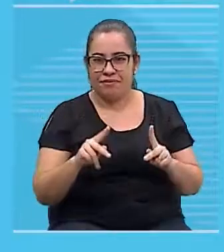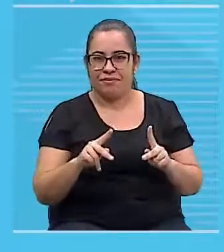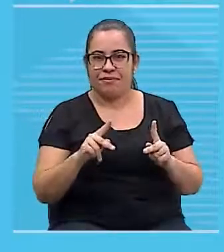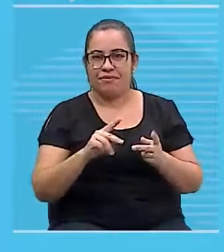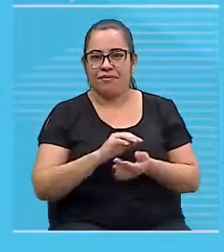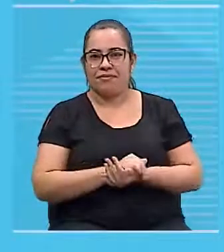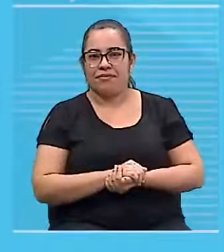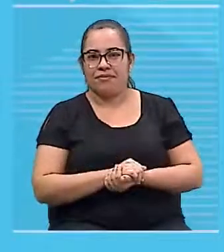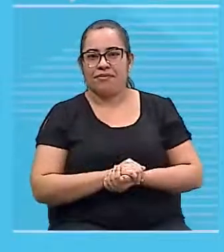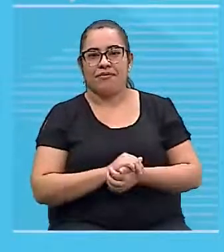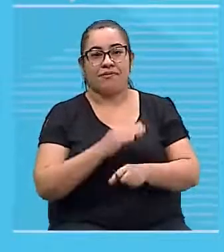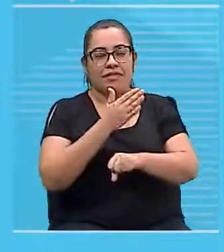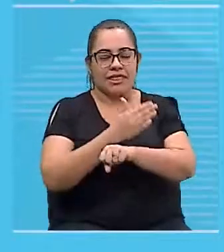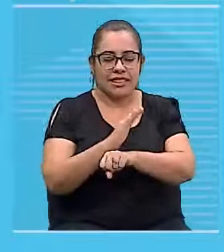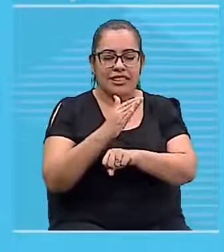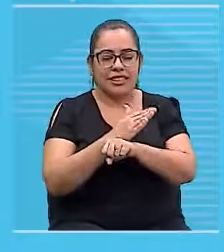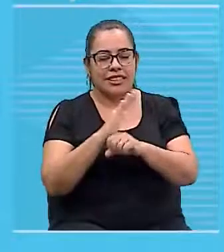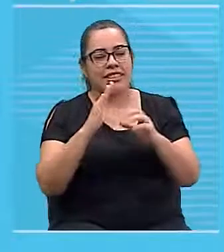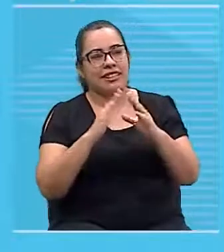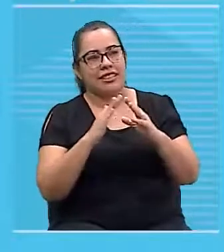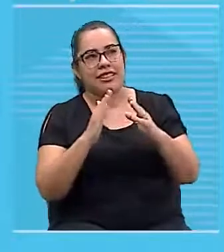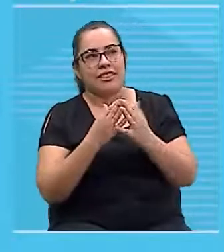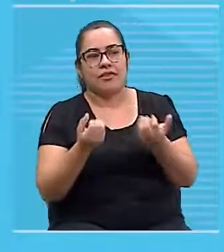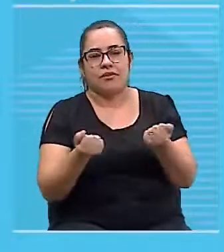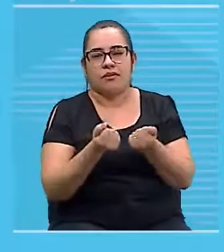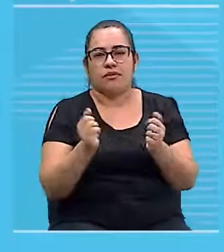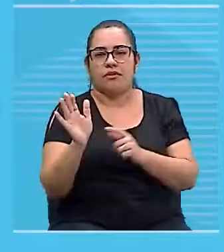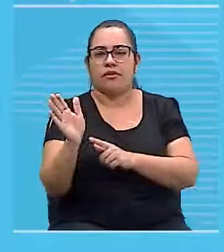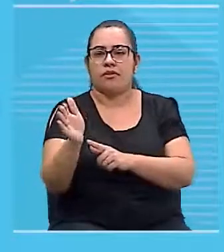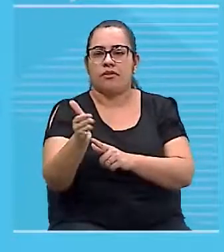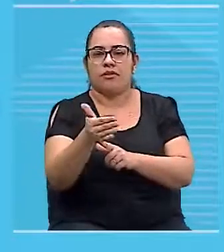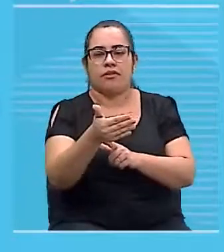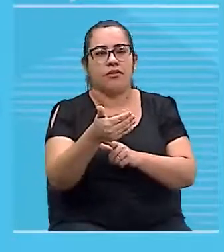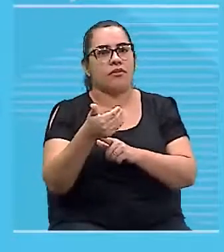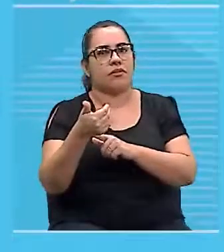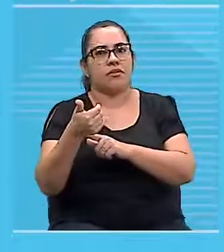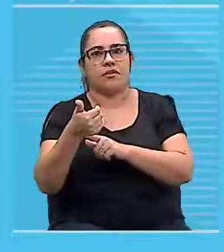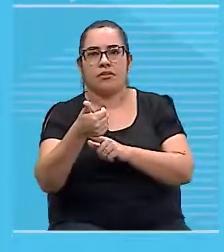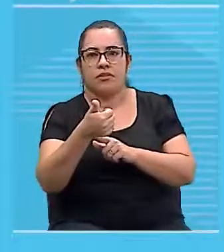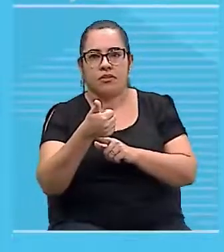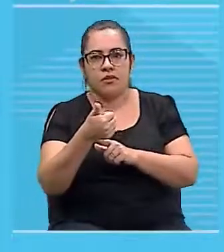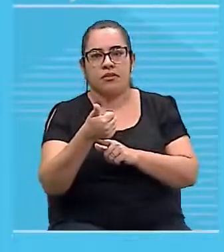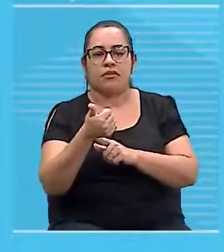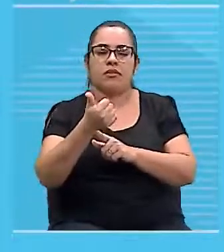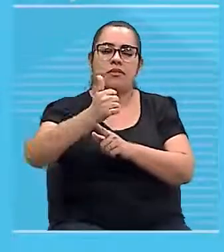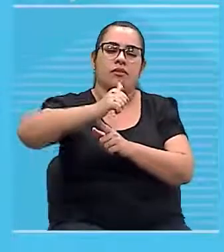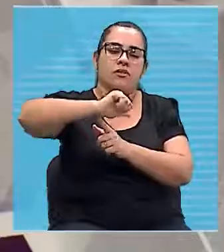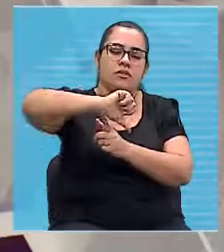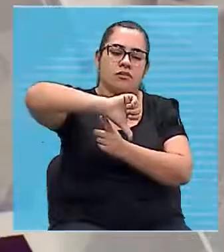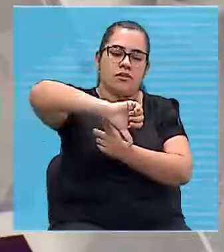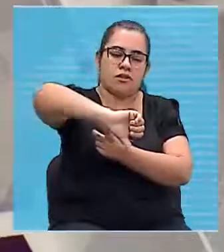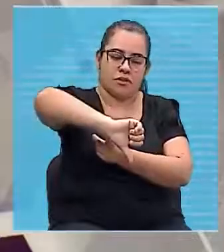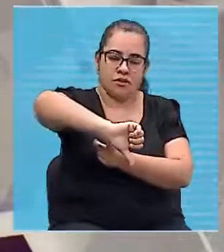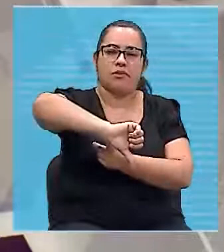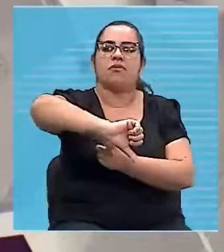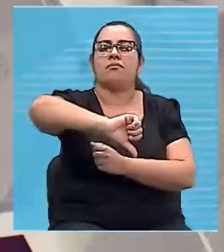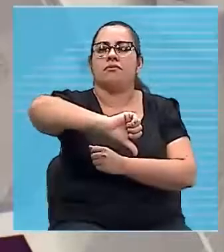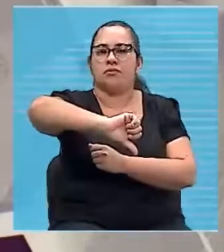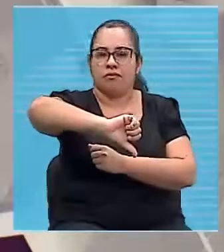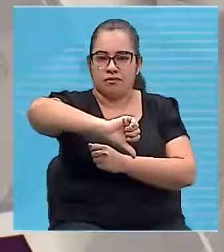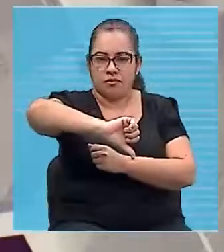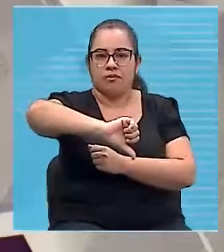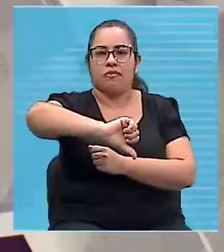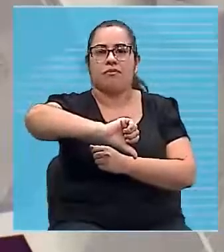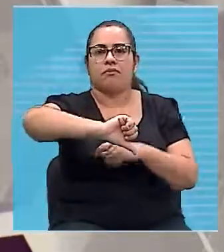Você já vai treinando em casa. Faz o movimento com o polegar para cima, faz o movimento com o